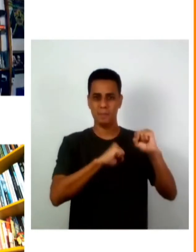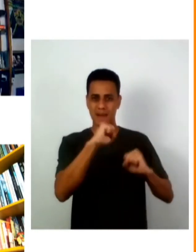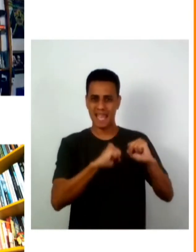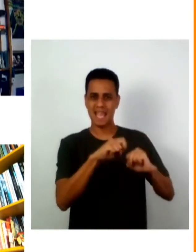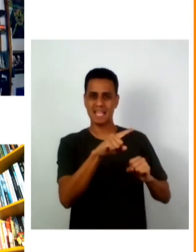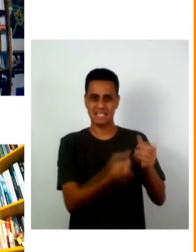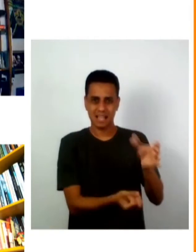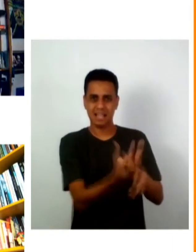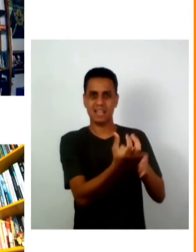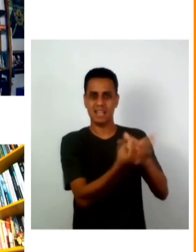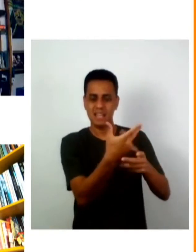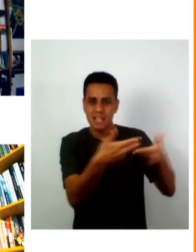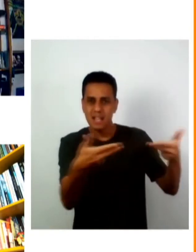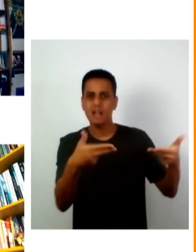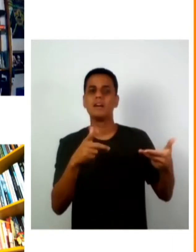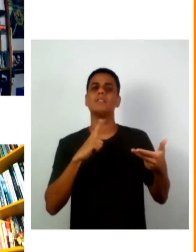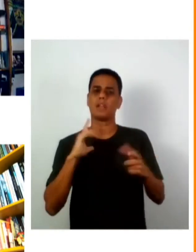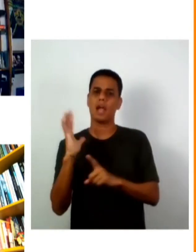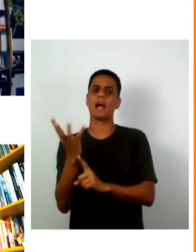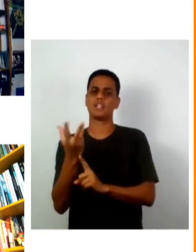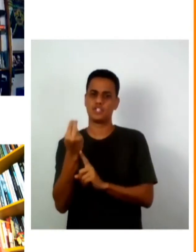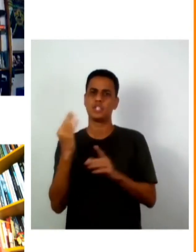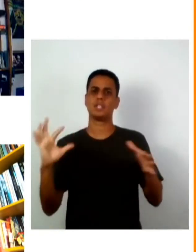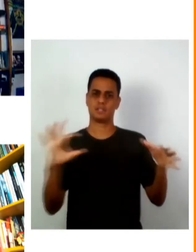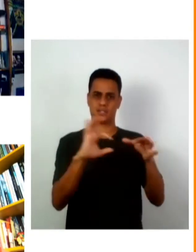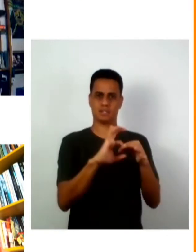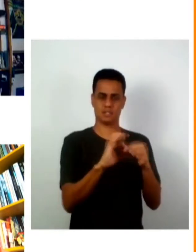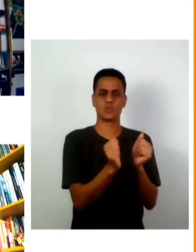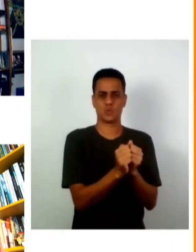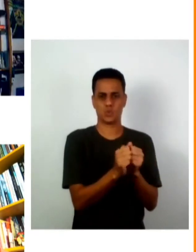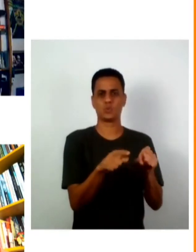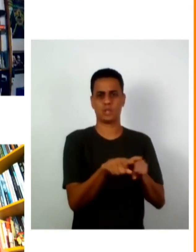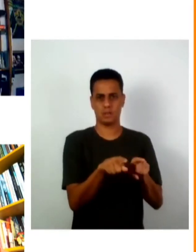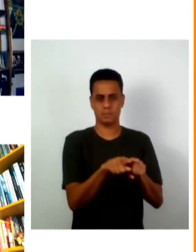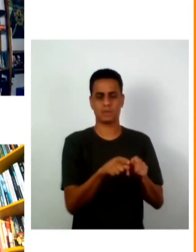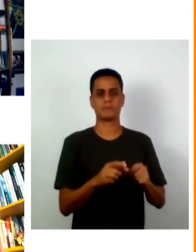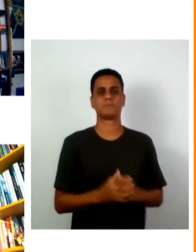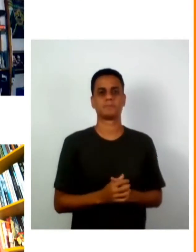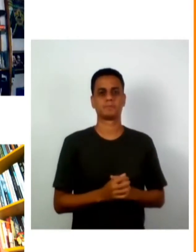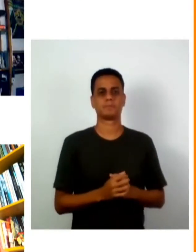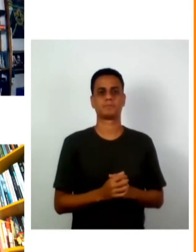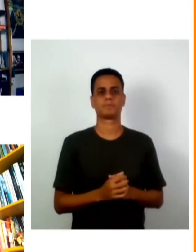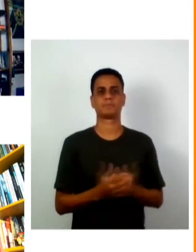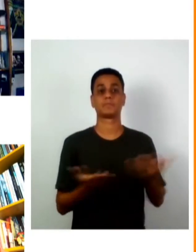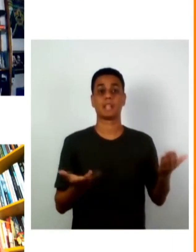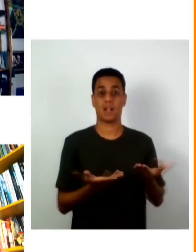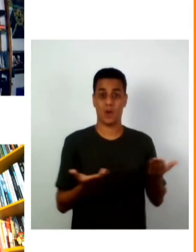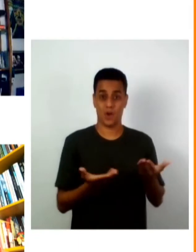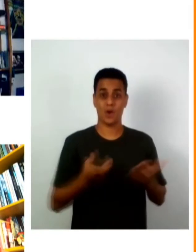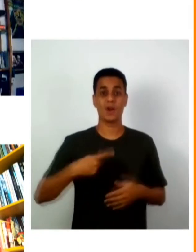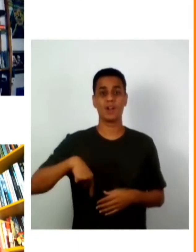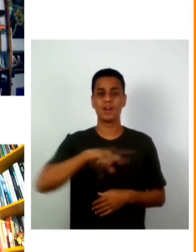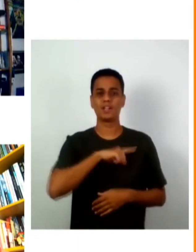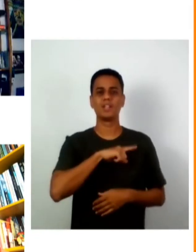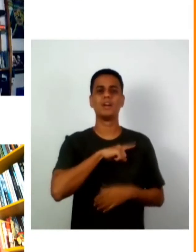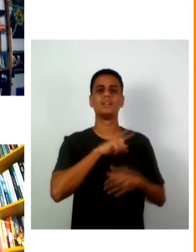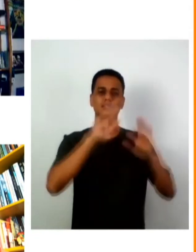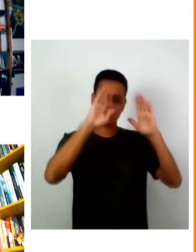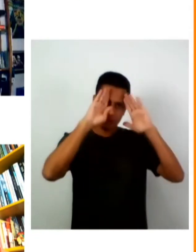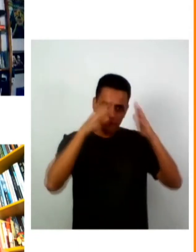estou incluindo os artistas nesse sentido a gente agora está especificamente com duas